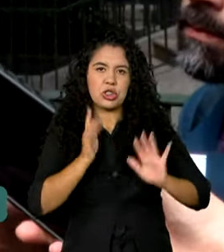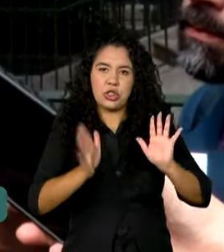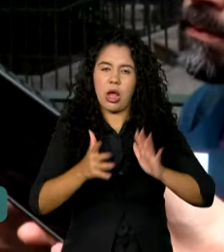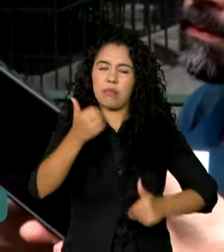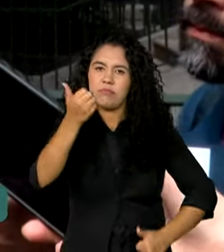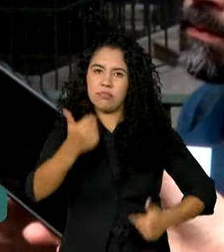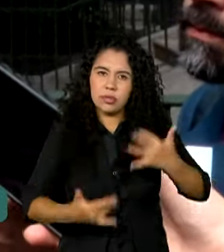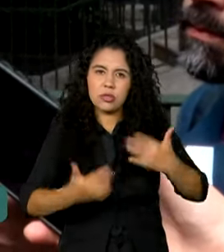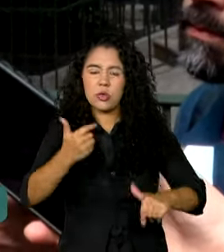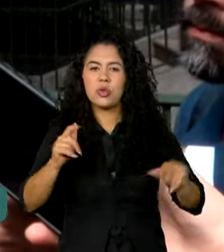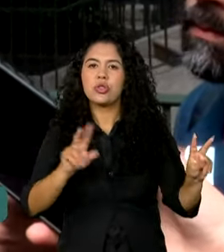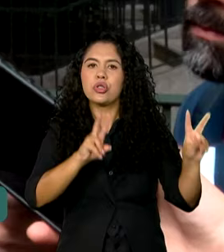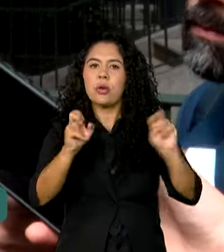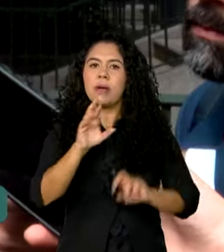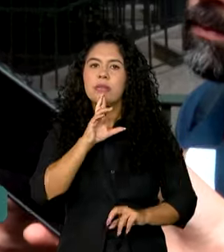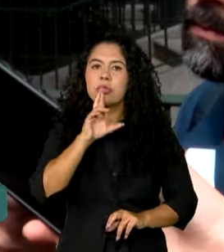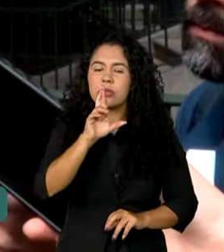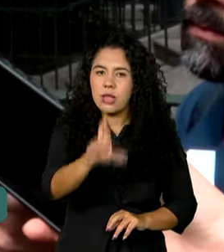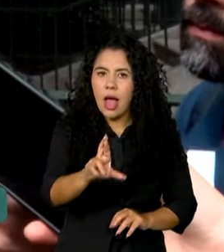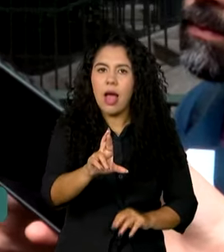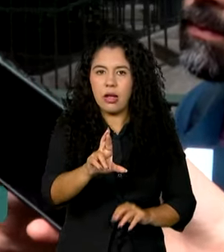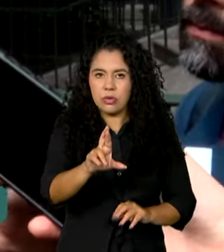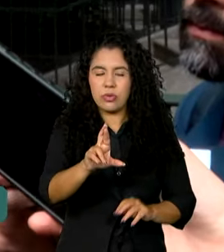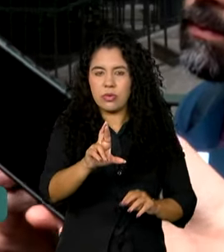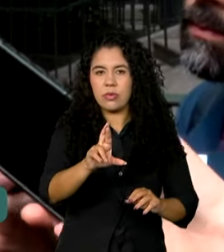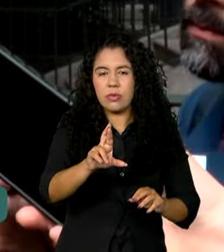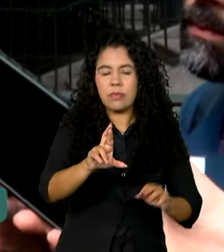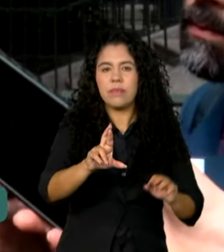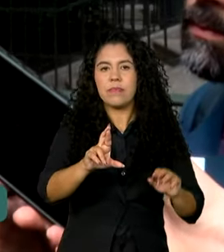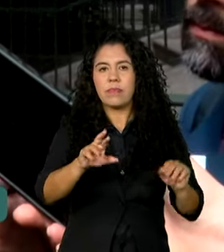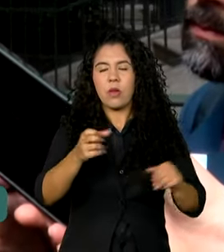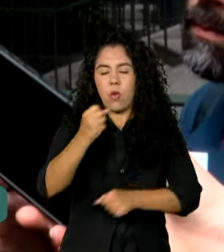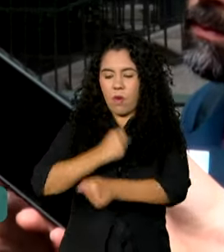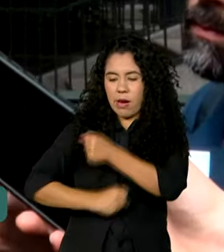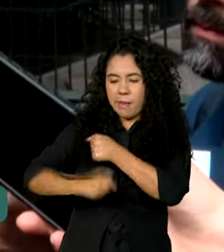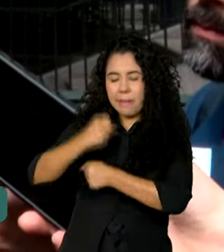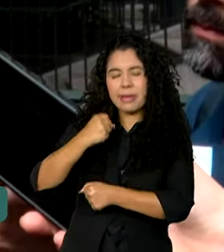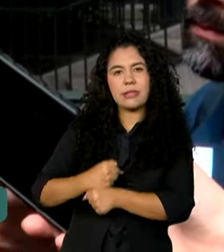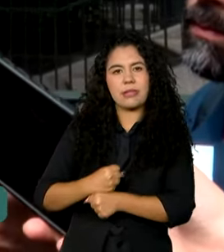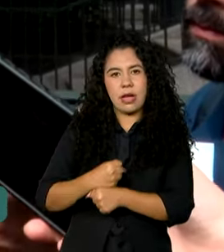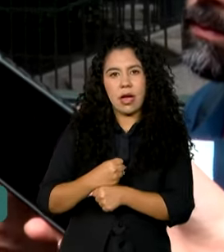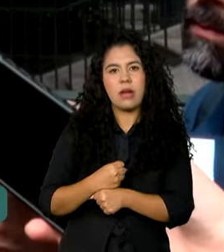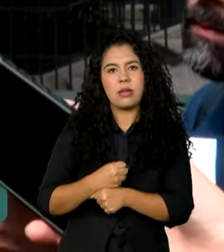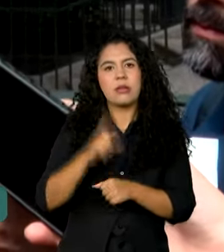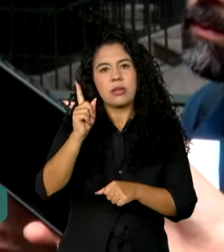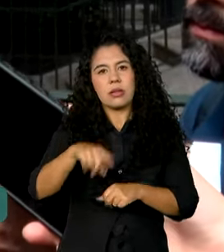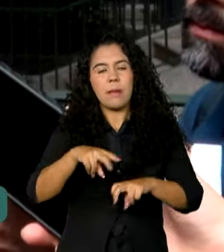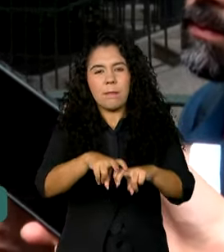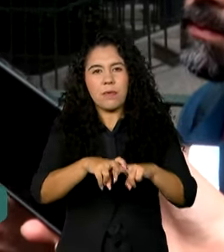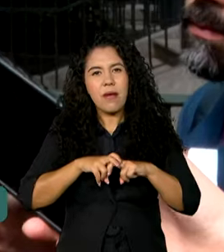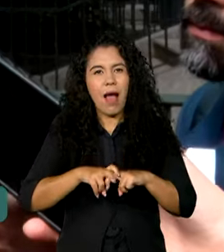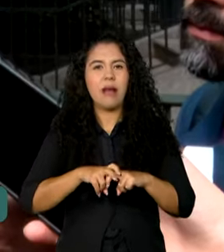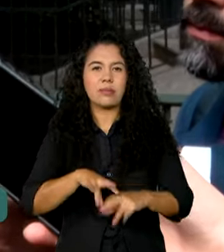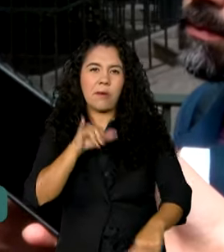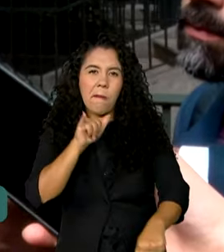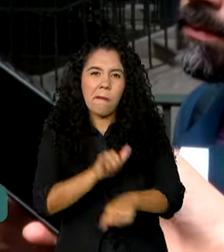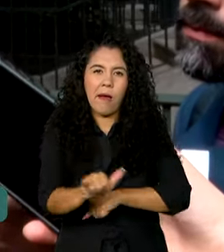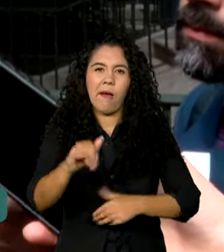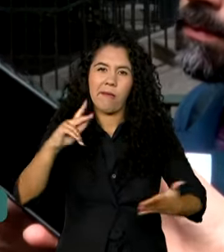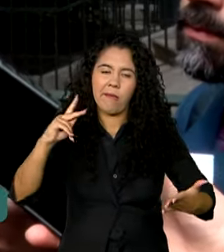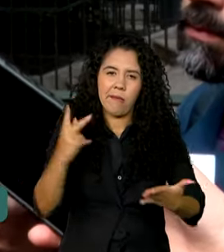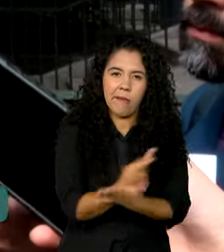o resultado fiscal do ano passado, que é em virtude dos calotes que foram praticados